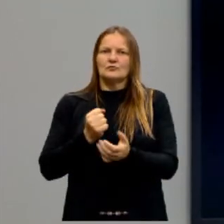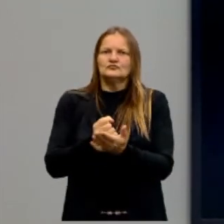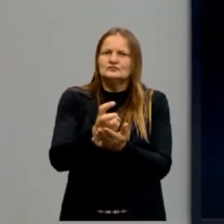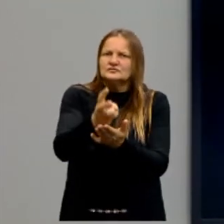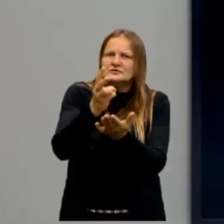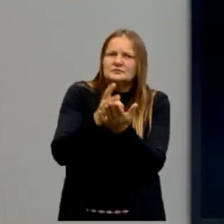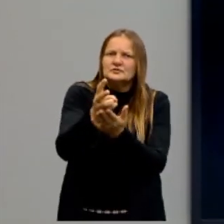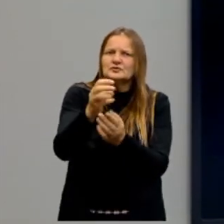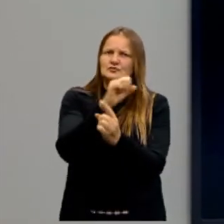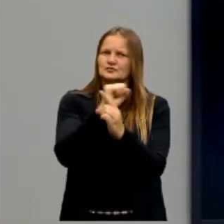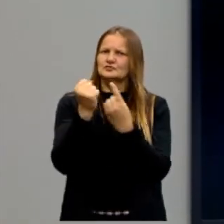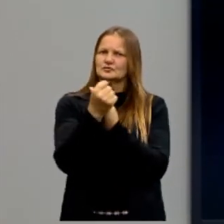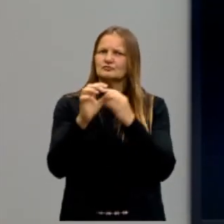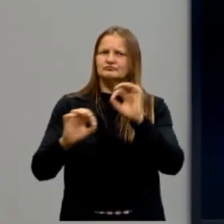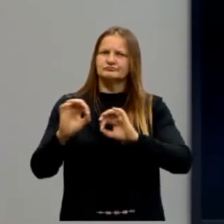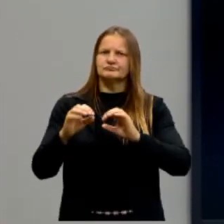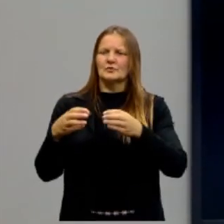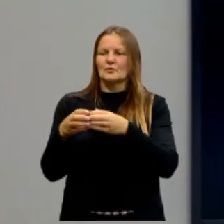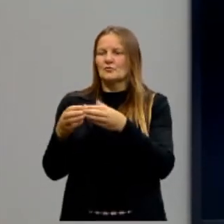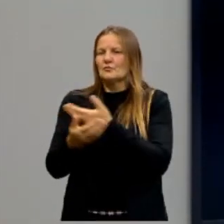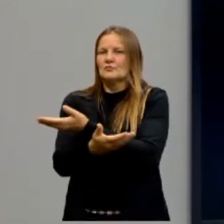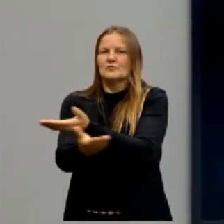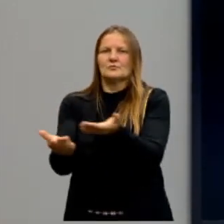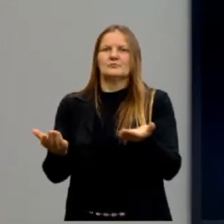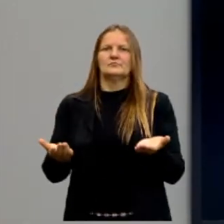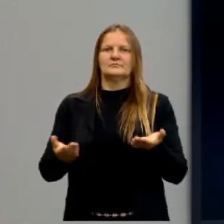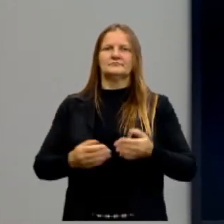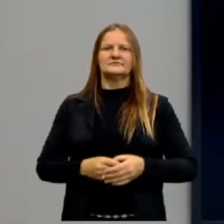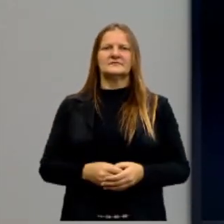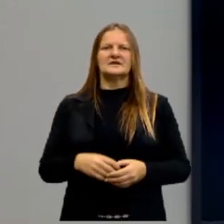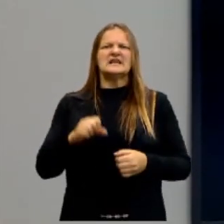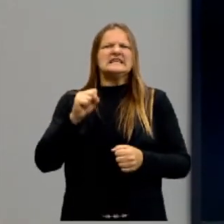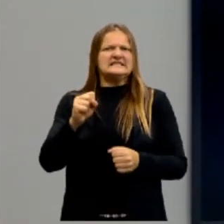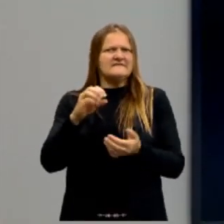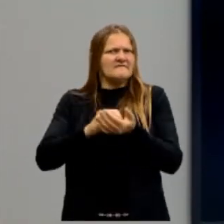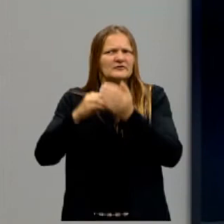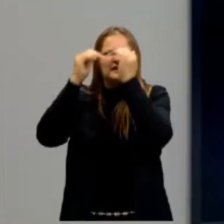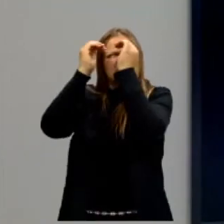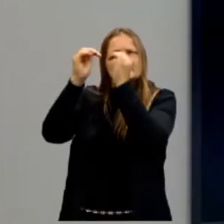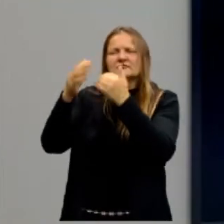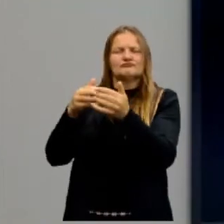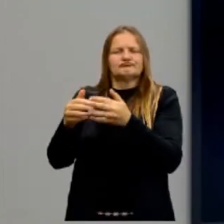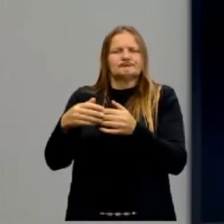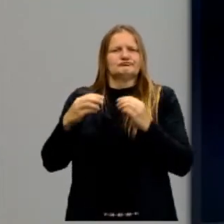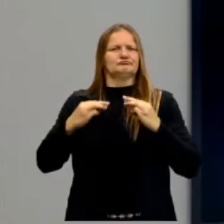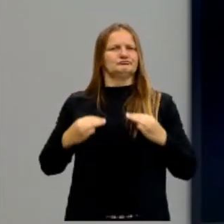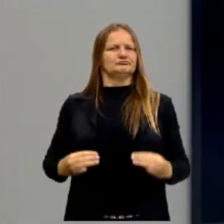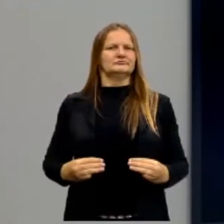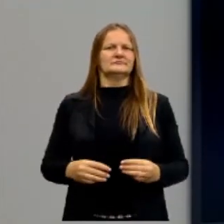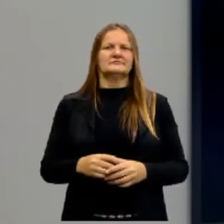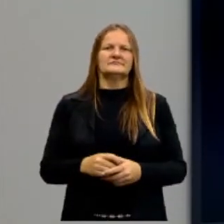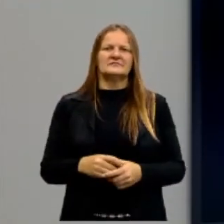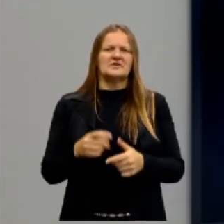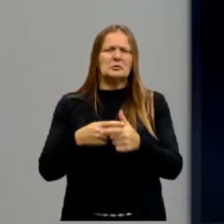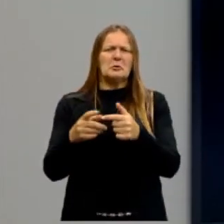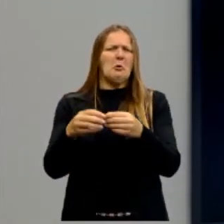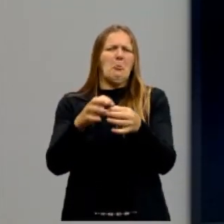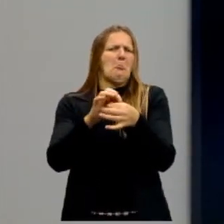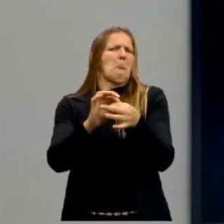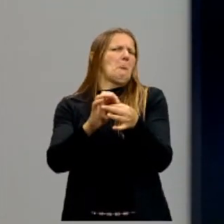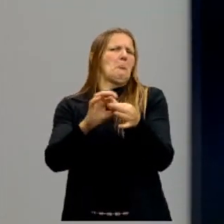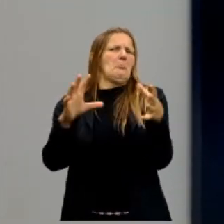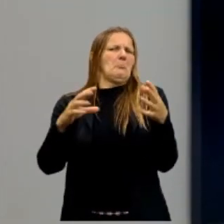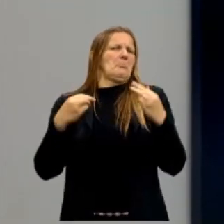ordem social e promover o bem comum. O eu falei? Se tiver que desrespeitar alguns princípios morais, está tranquilo, pode desrespeitar, não há problema algum, tá? Não.